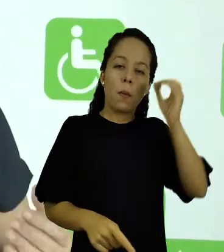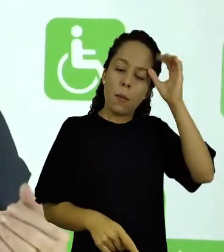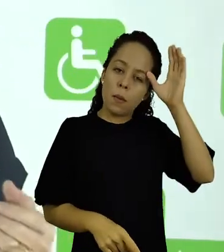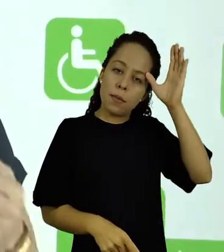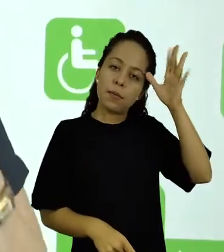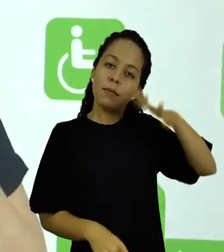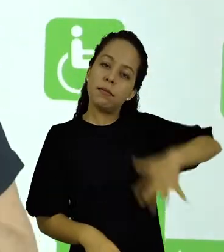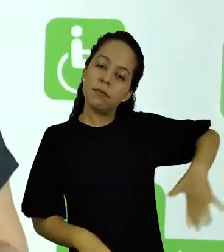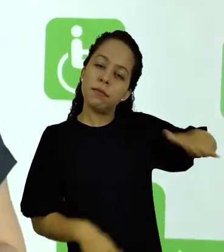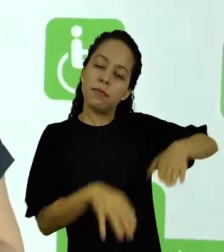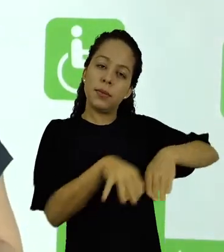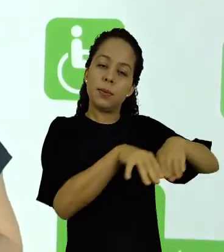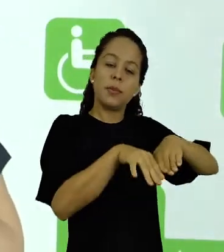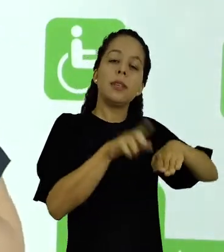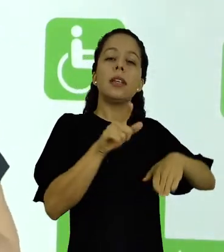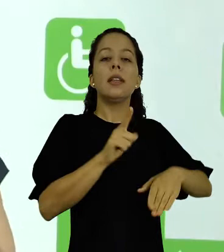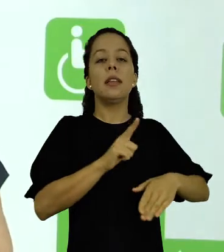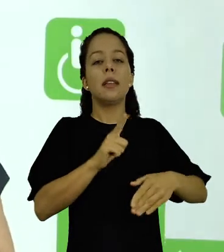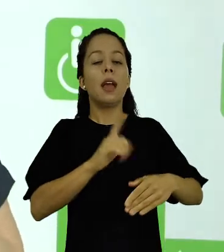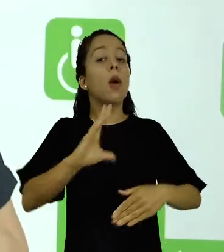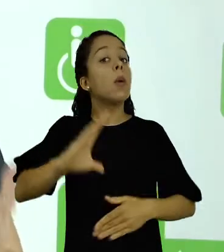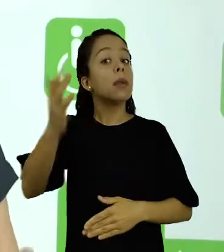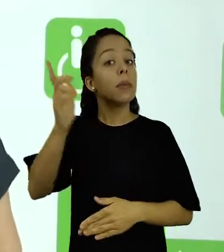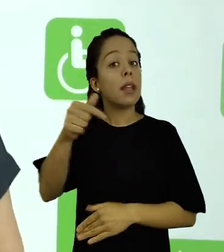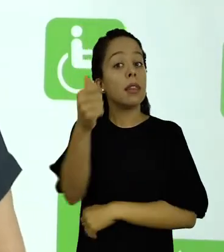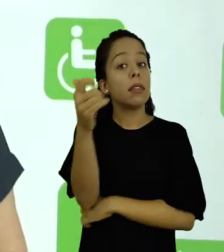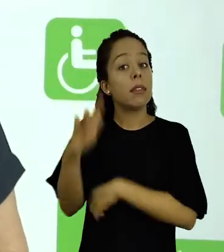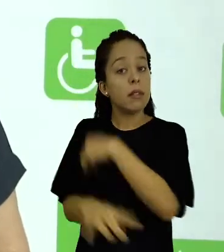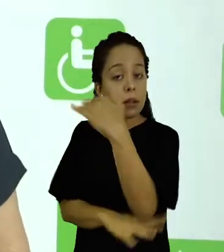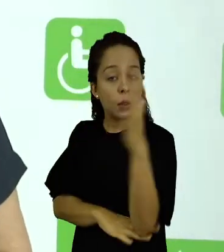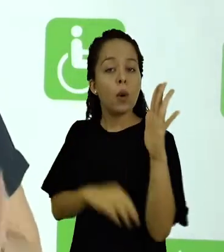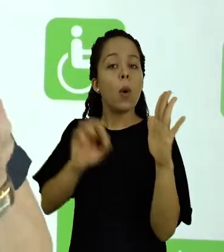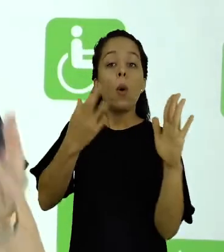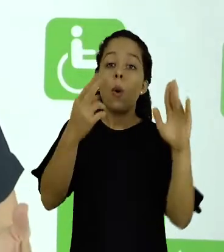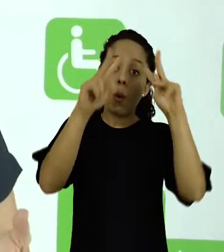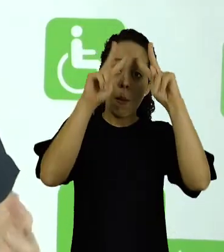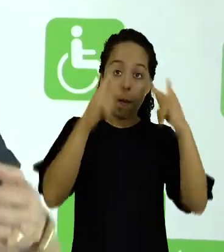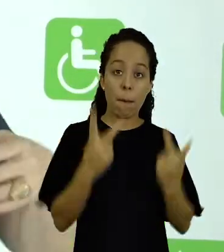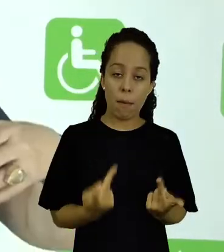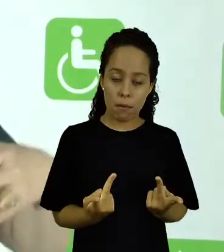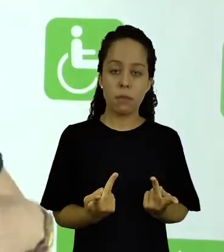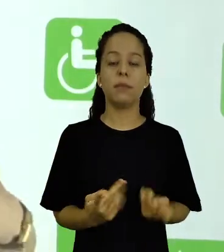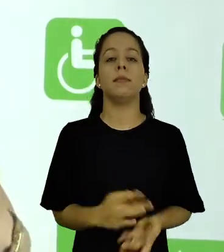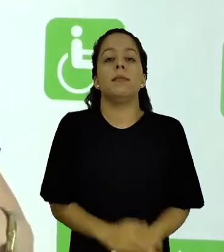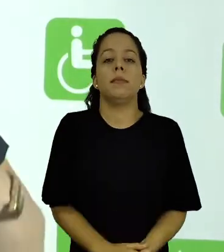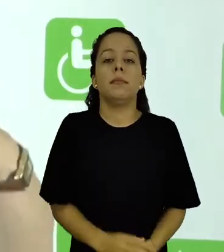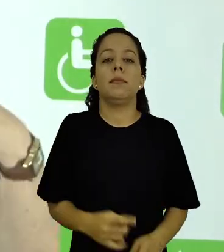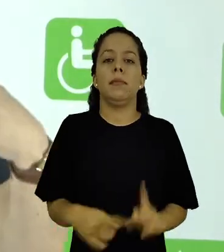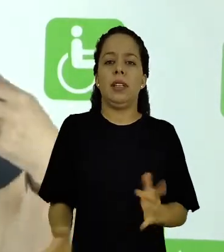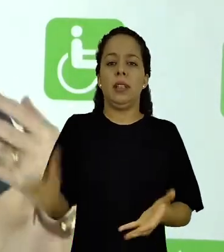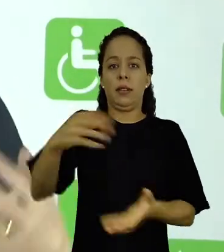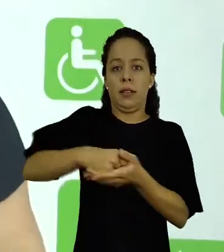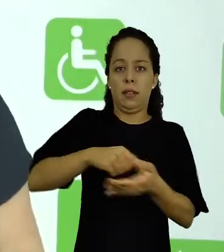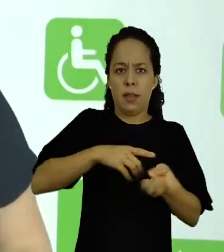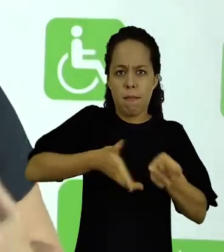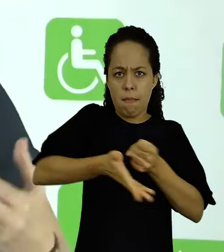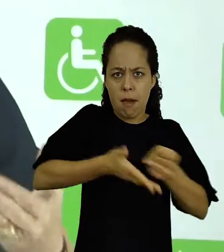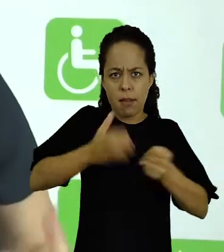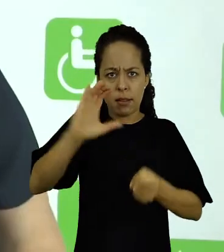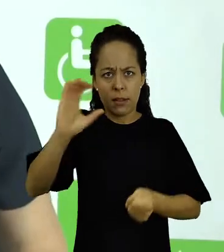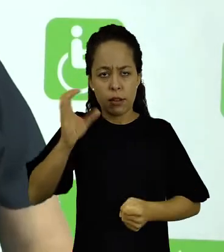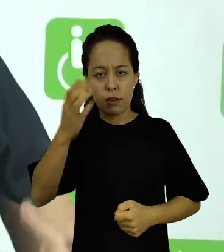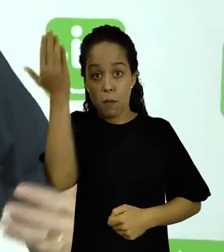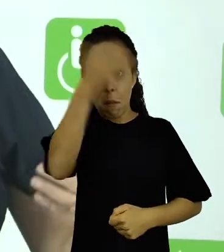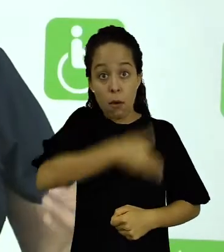relacionado a fenômenos naturais e também a fenômenos humanos. Mas ele não tem esse embasamento